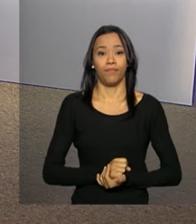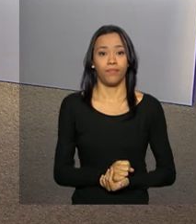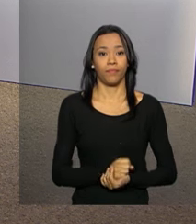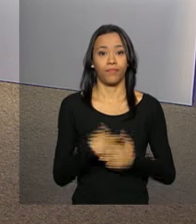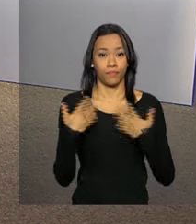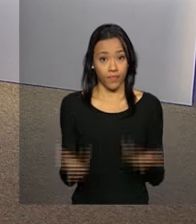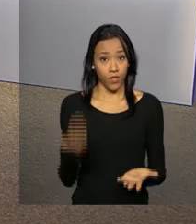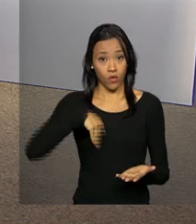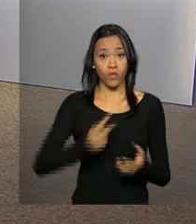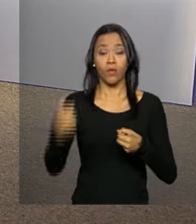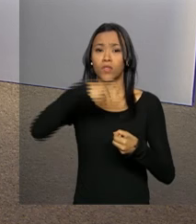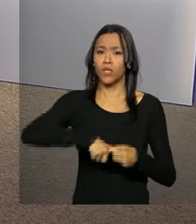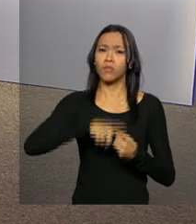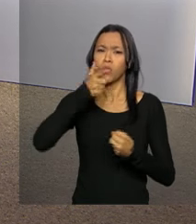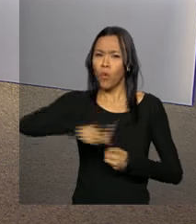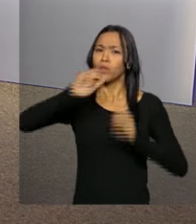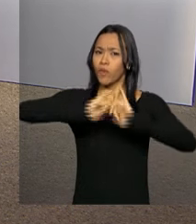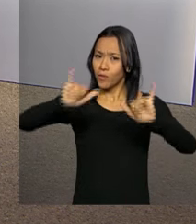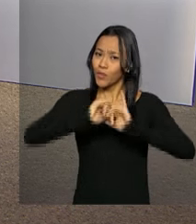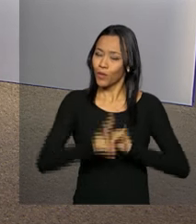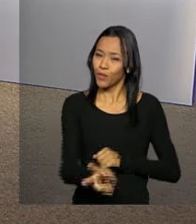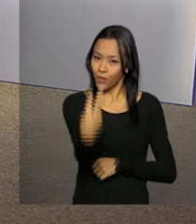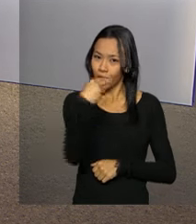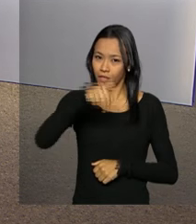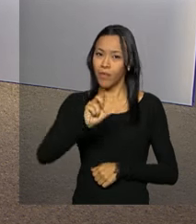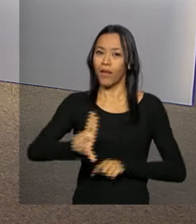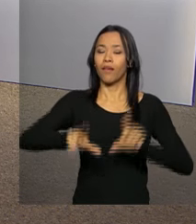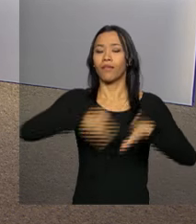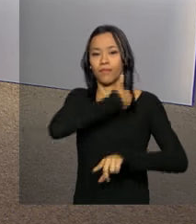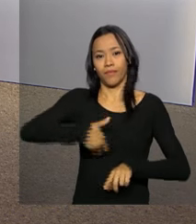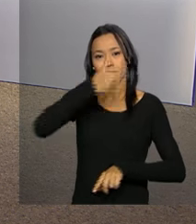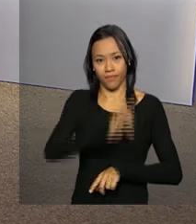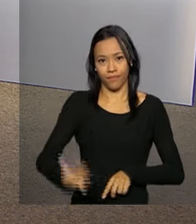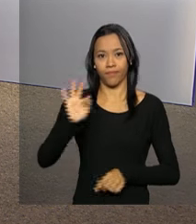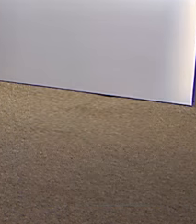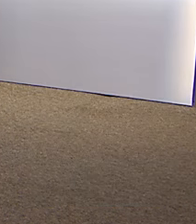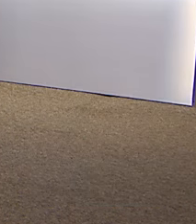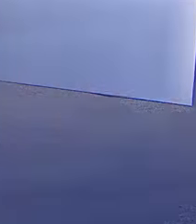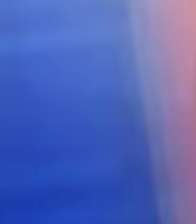Nós voltamos a qualquer momento com outras informações. Continue a NBR, TV do Governo Federal.